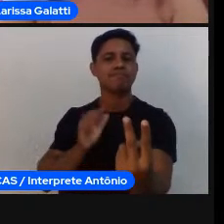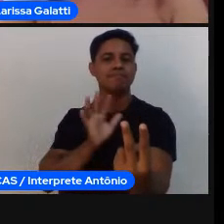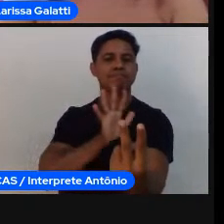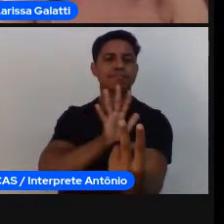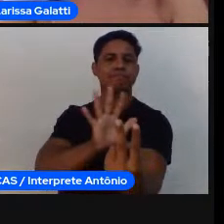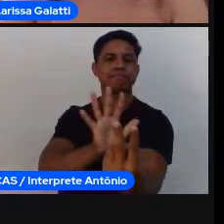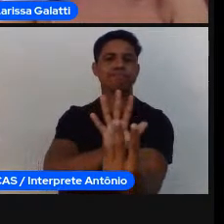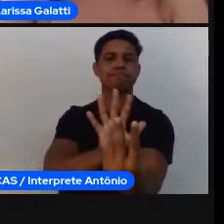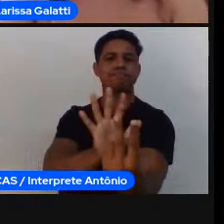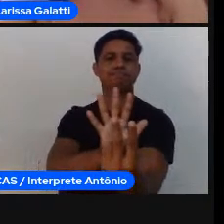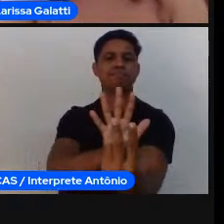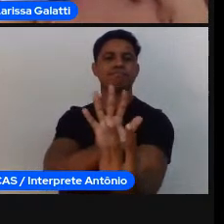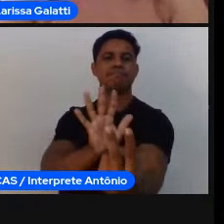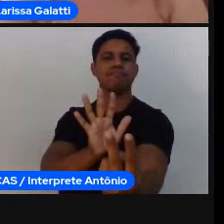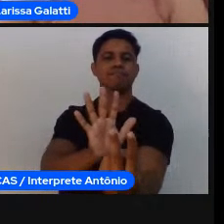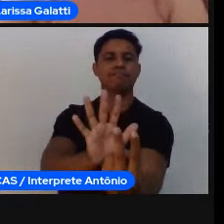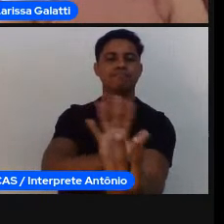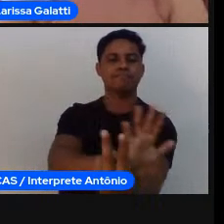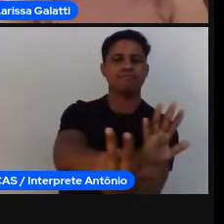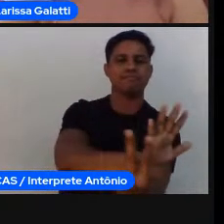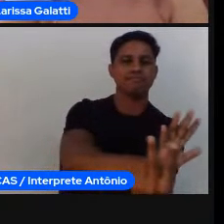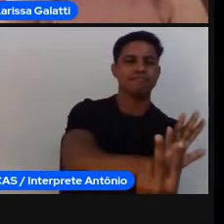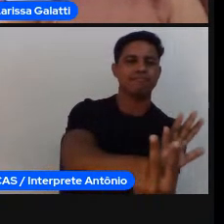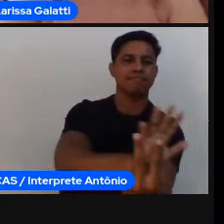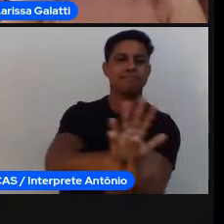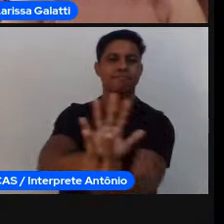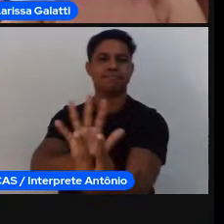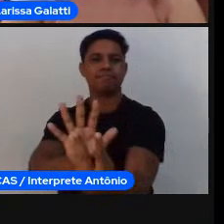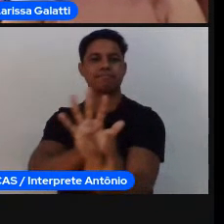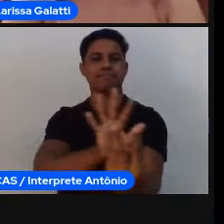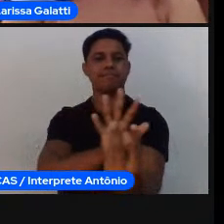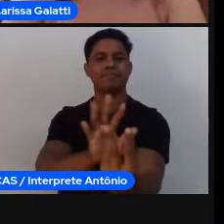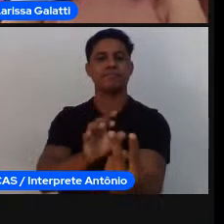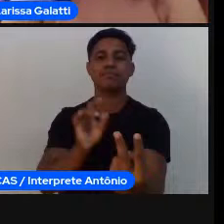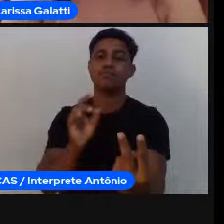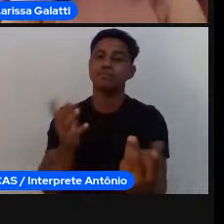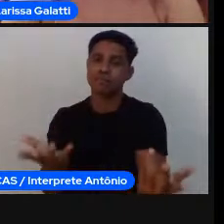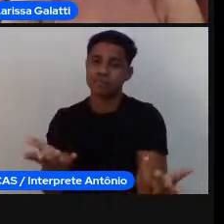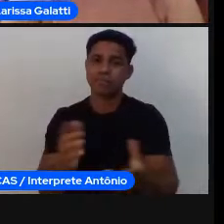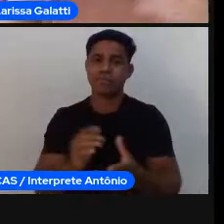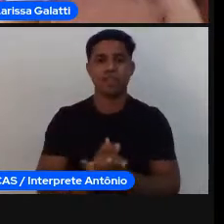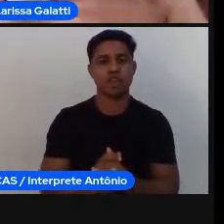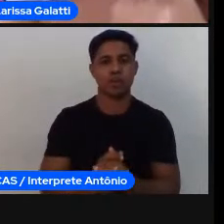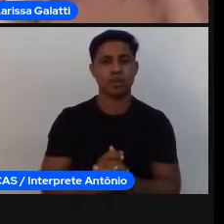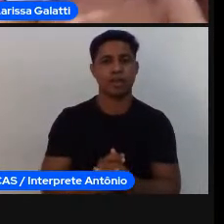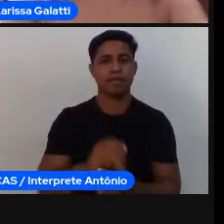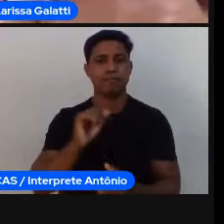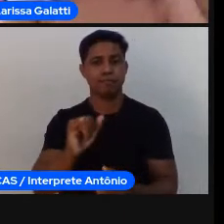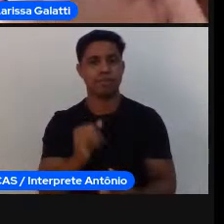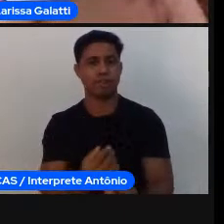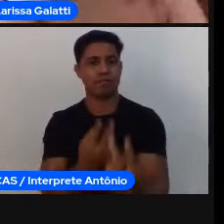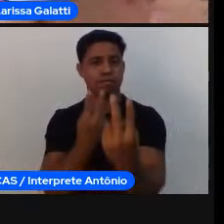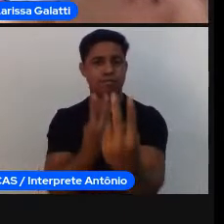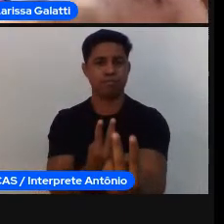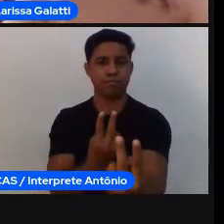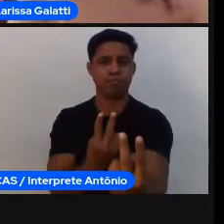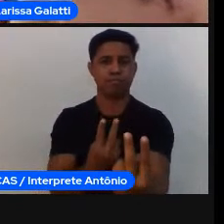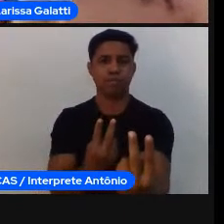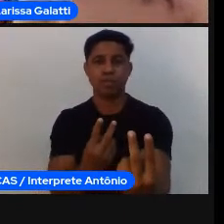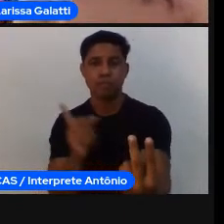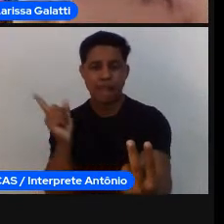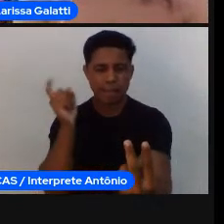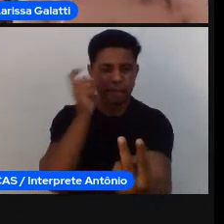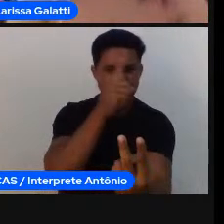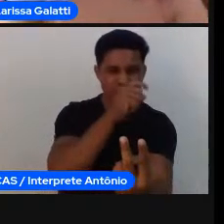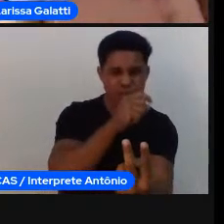total decepção de capacidade na criança defensora se eu coloco dois a gente tá rodando mais vezes aquele que tem mais dificuldade de